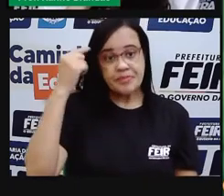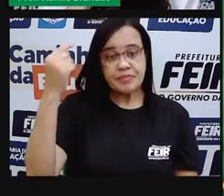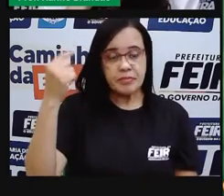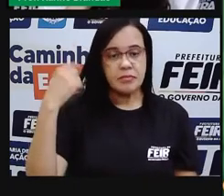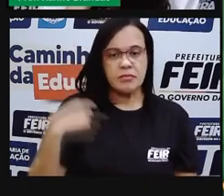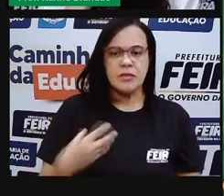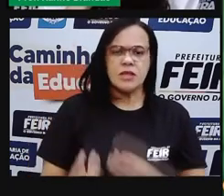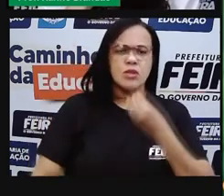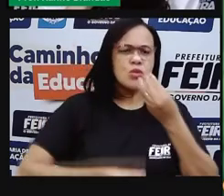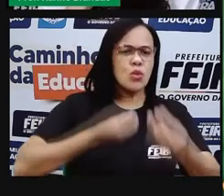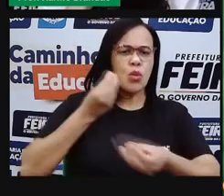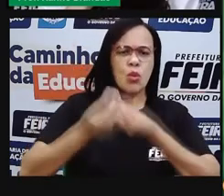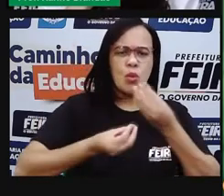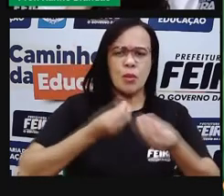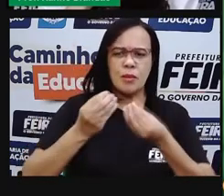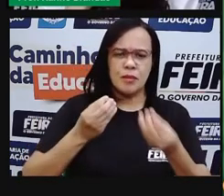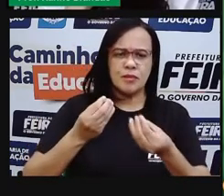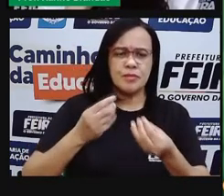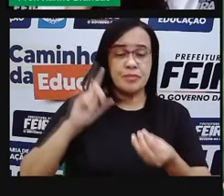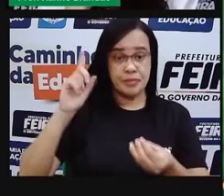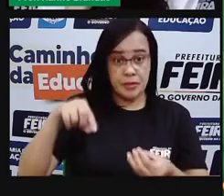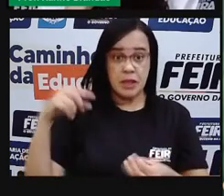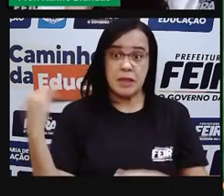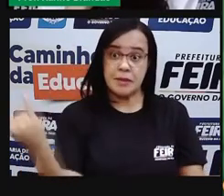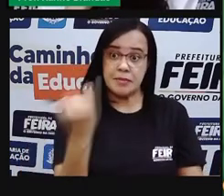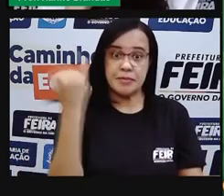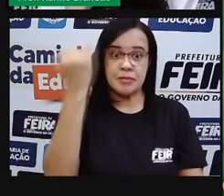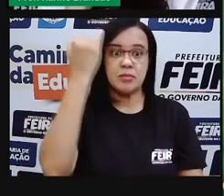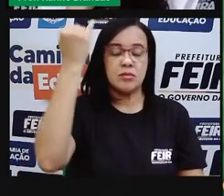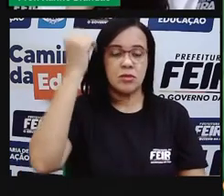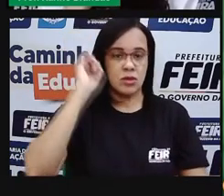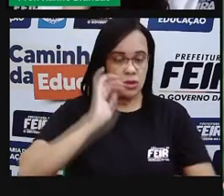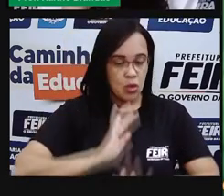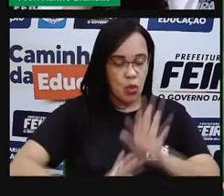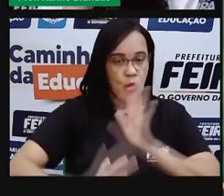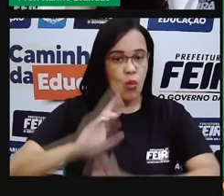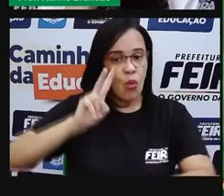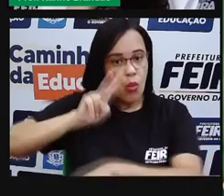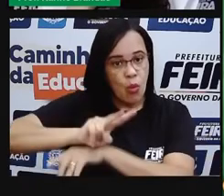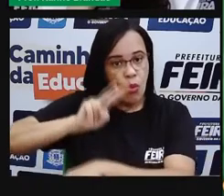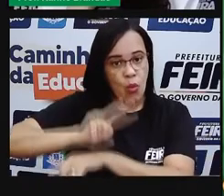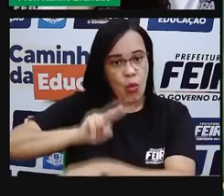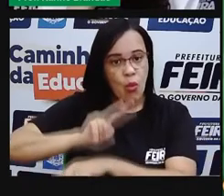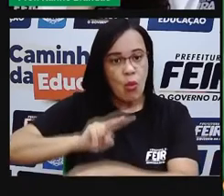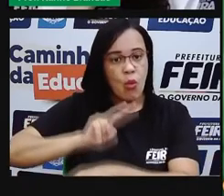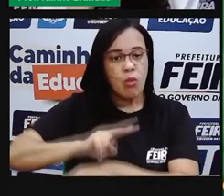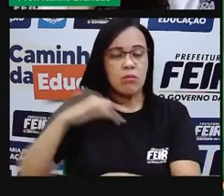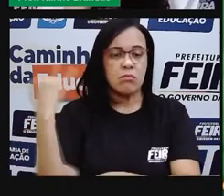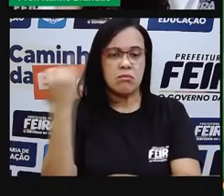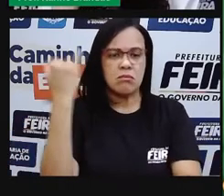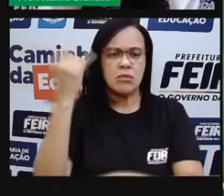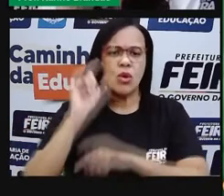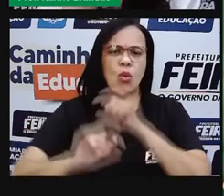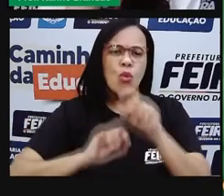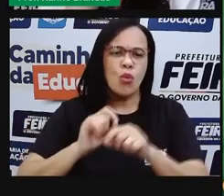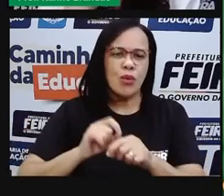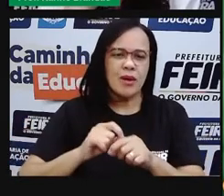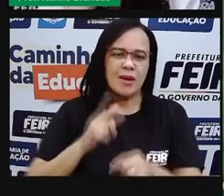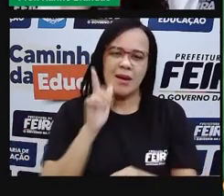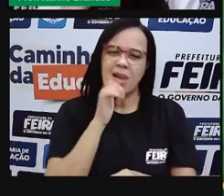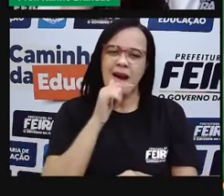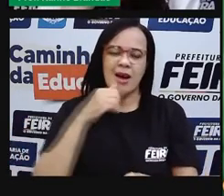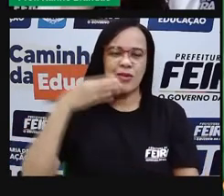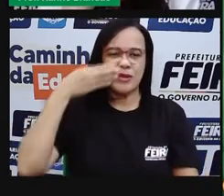quanto é importante a gente preservar e manter a água doce, né? A água potável